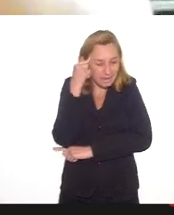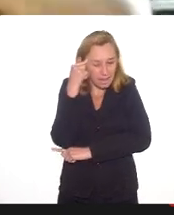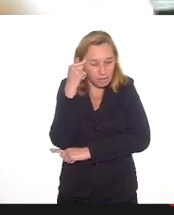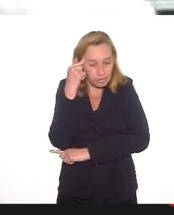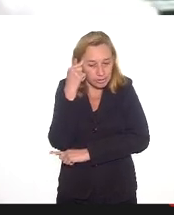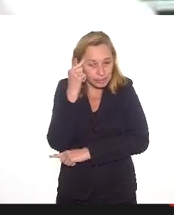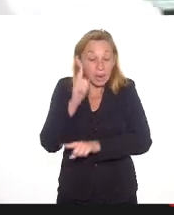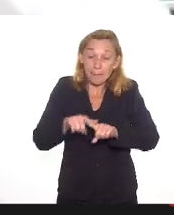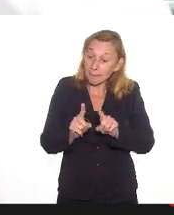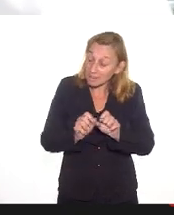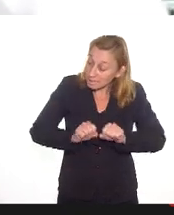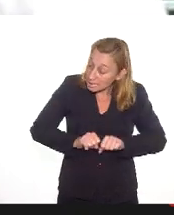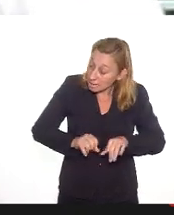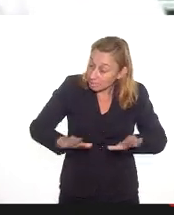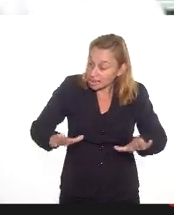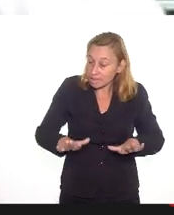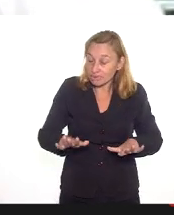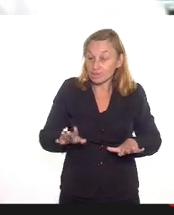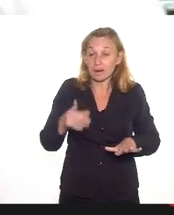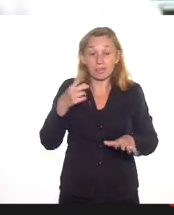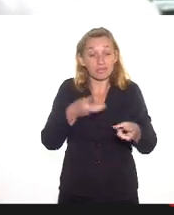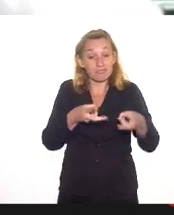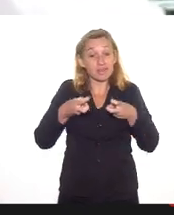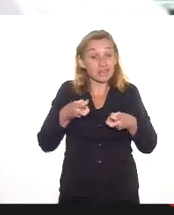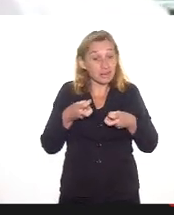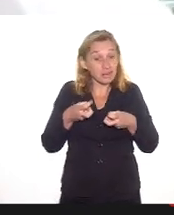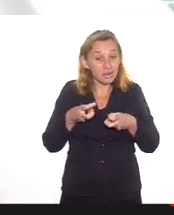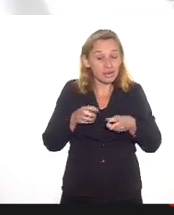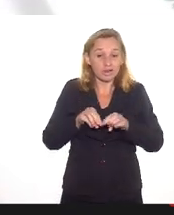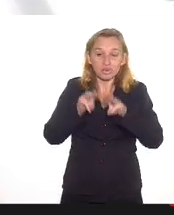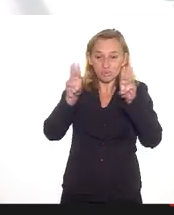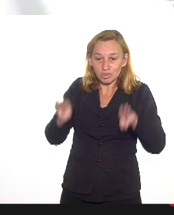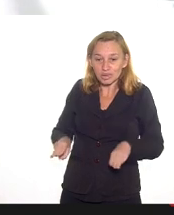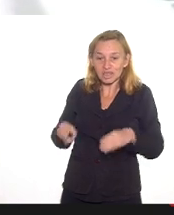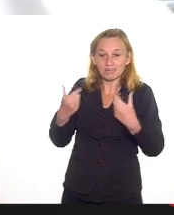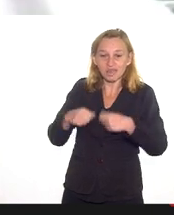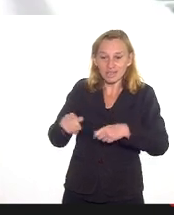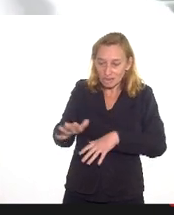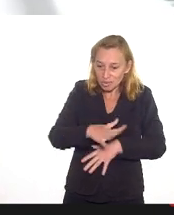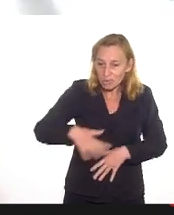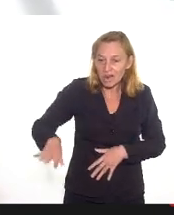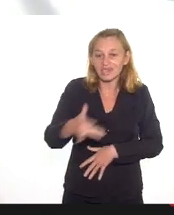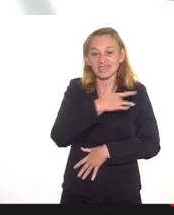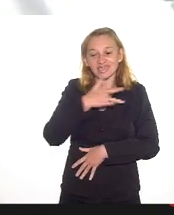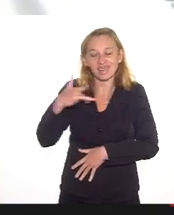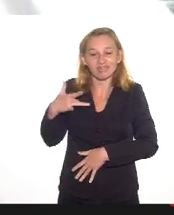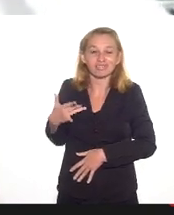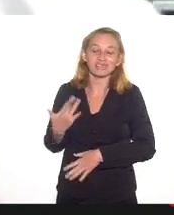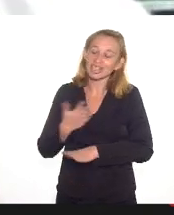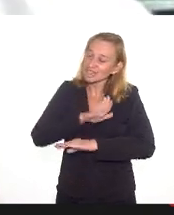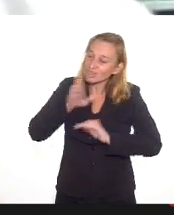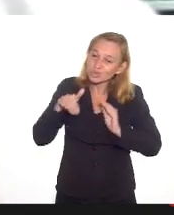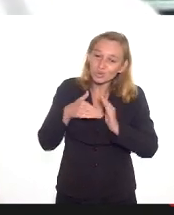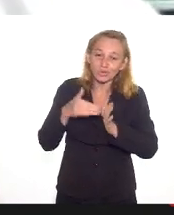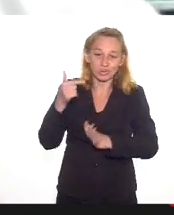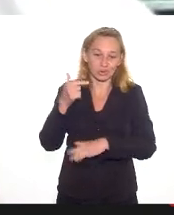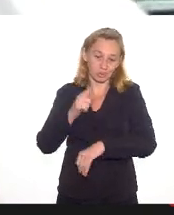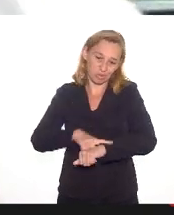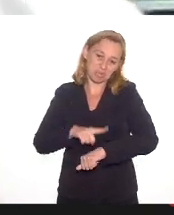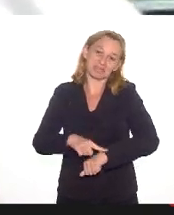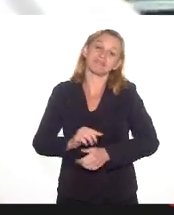mas que essa pandemia nos fez perceber, é que os museus precisam ser espaços de saúde em todos os sentidos.